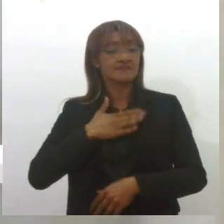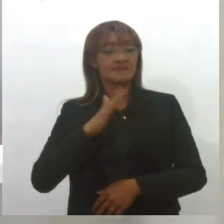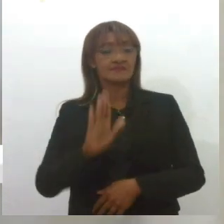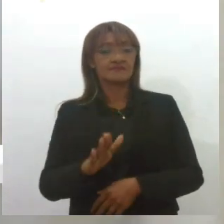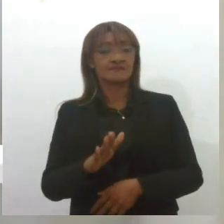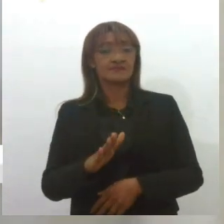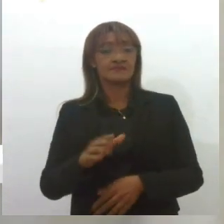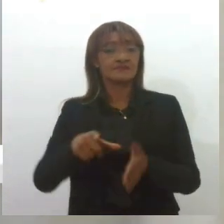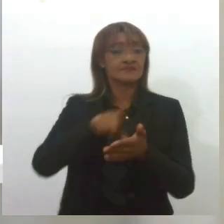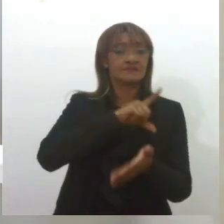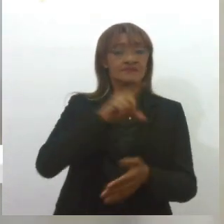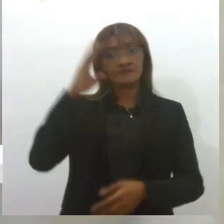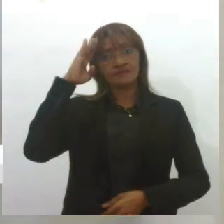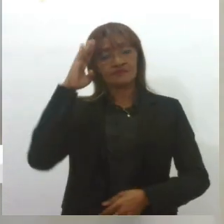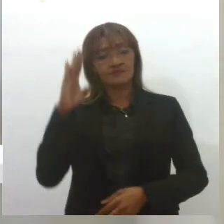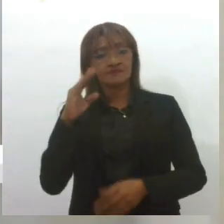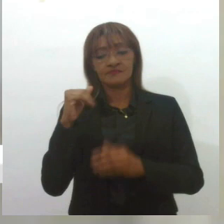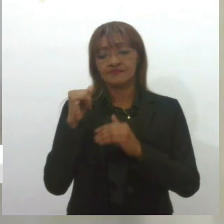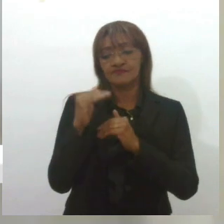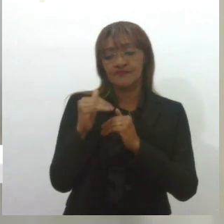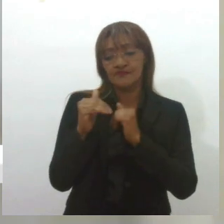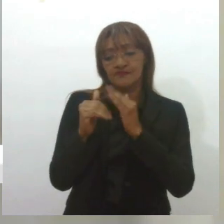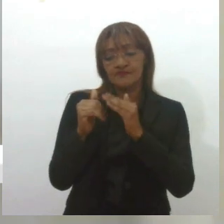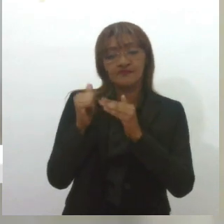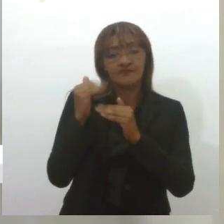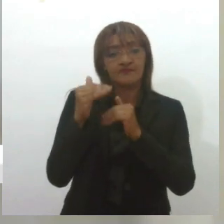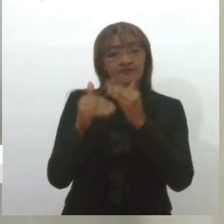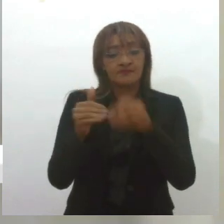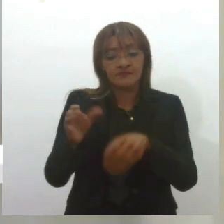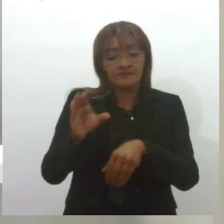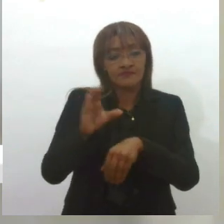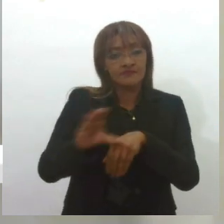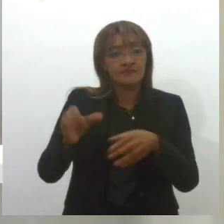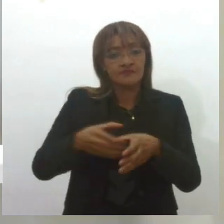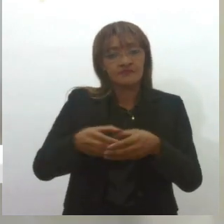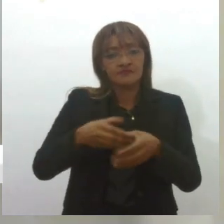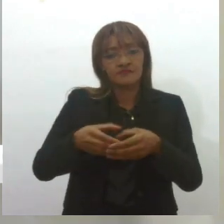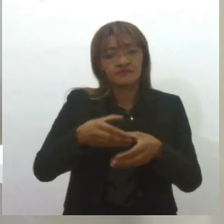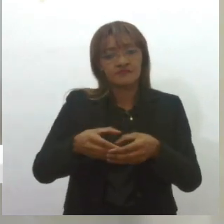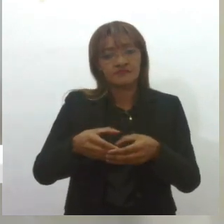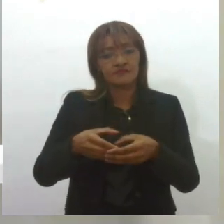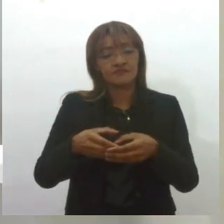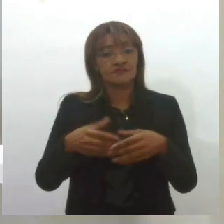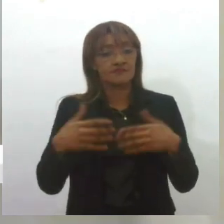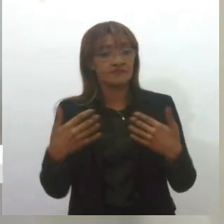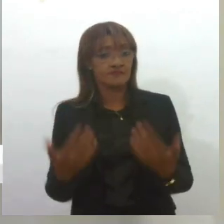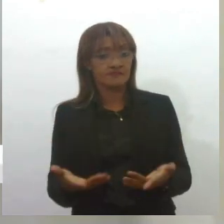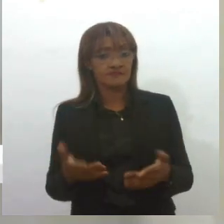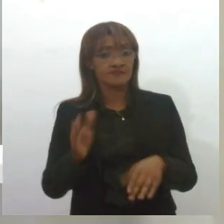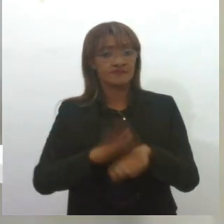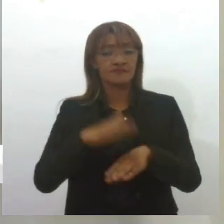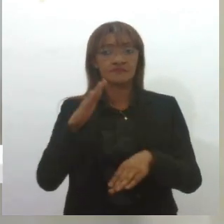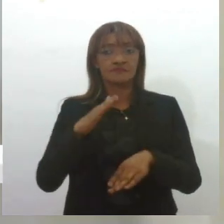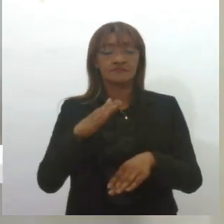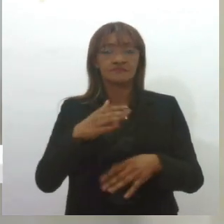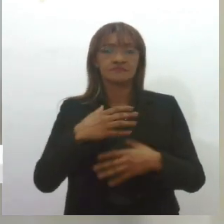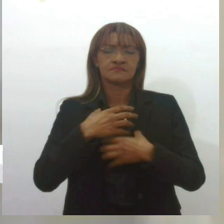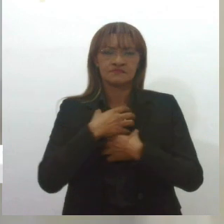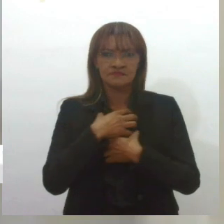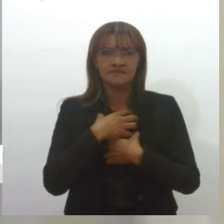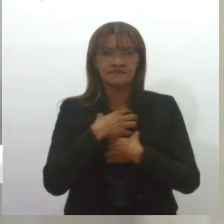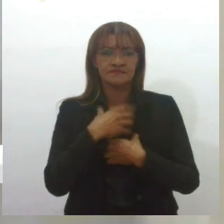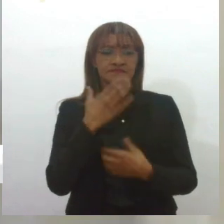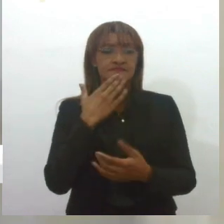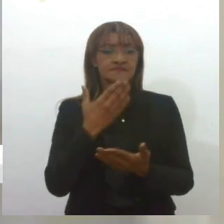soldado. Fui galgando as graduações através de concurso público, mas uma das coisas que mais me deixou chocada, vamos dizer assim,